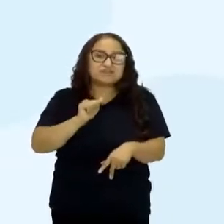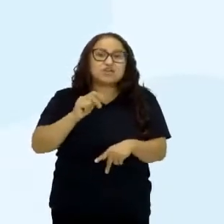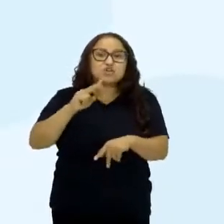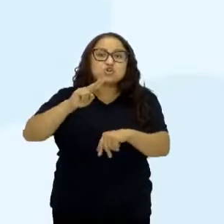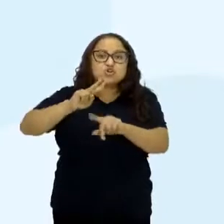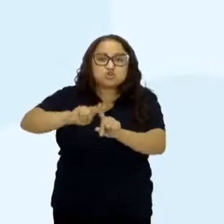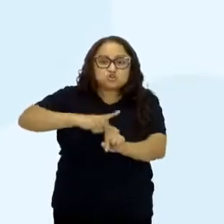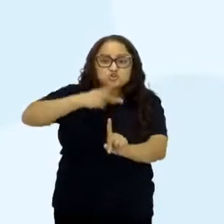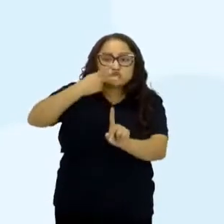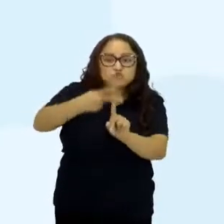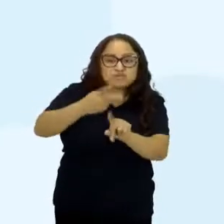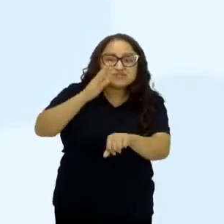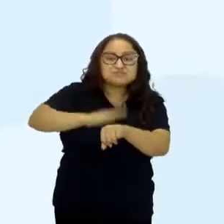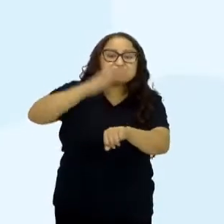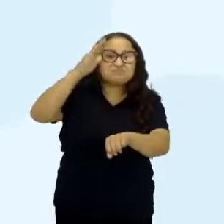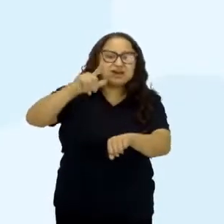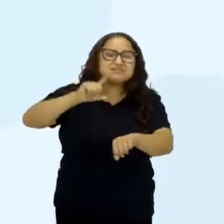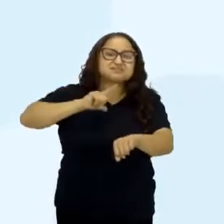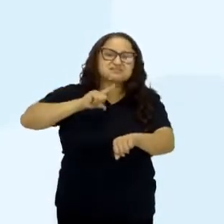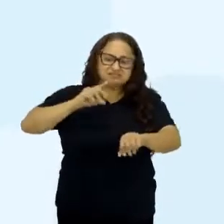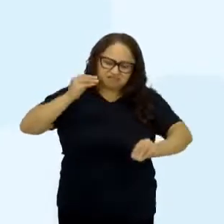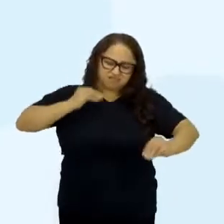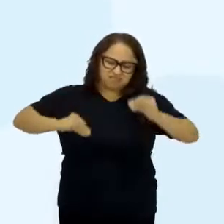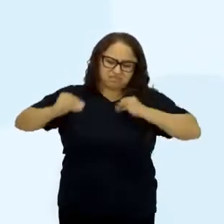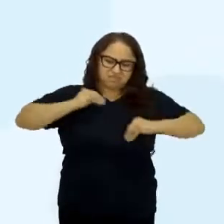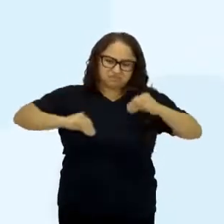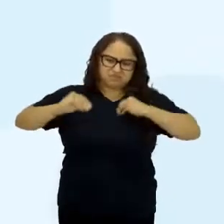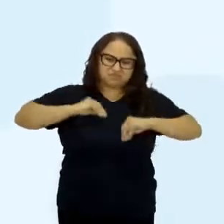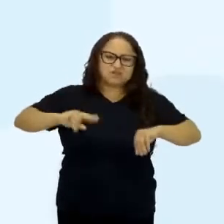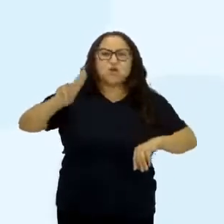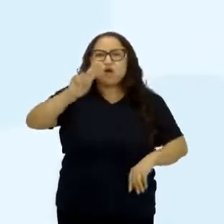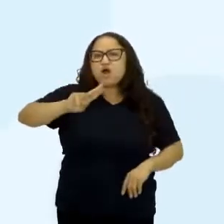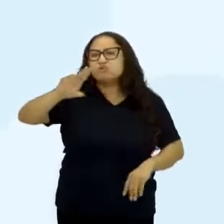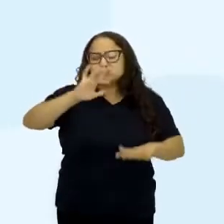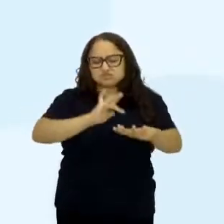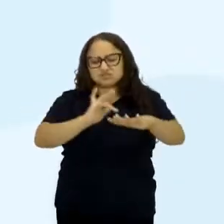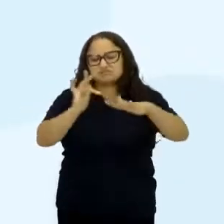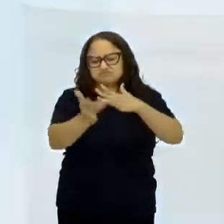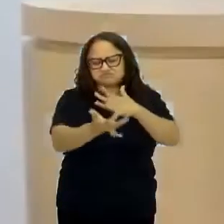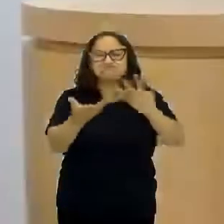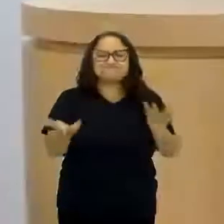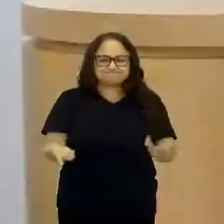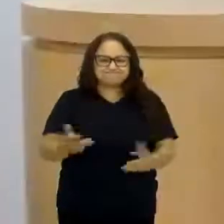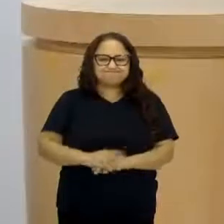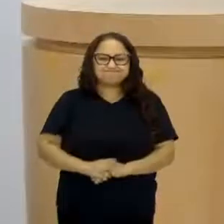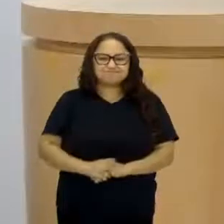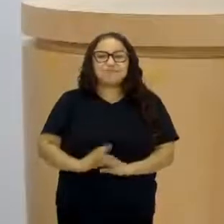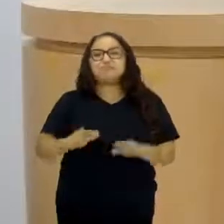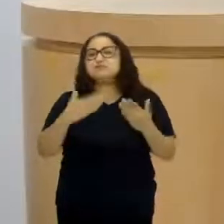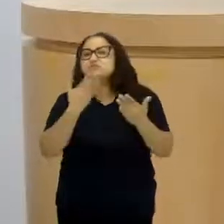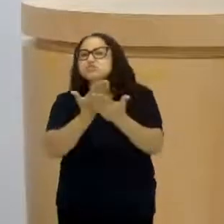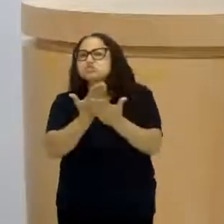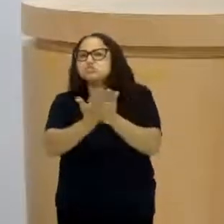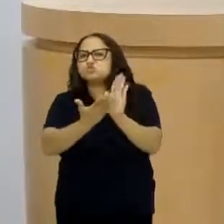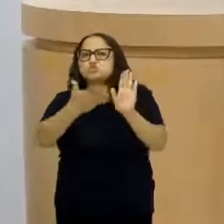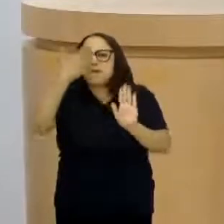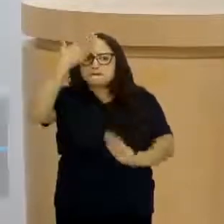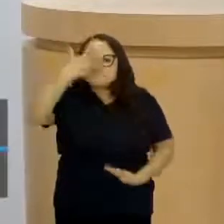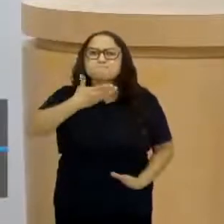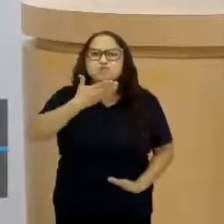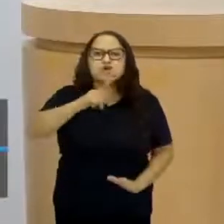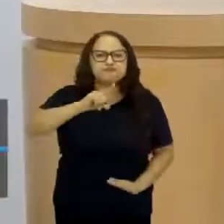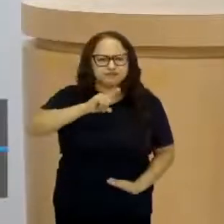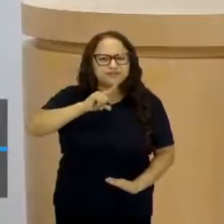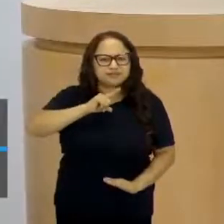vezes mais chances de terem depressão ao utilizarem redes sociais. Então, são estudos que comprovam que quanto